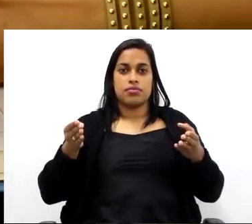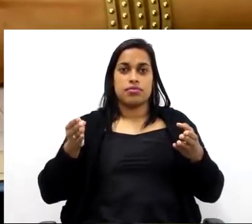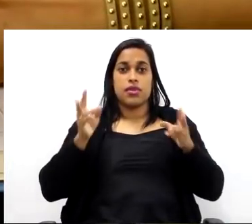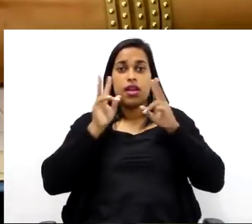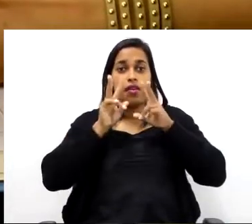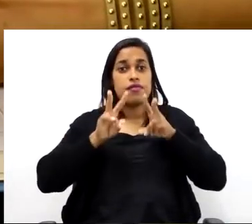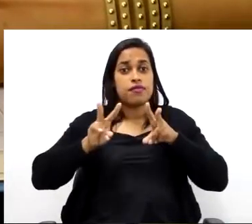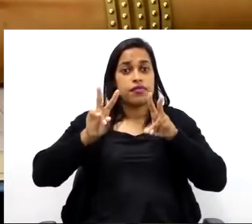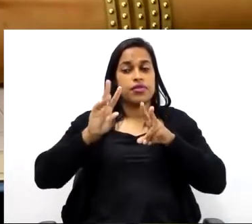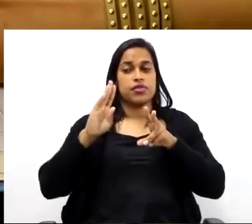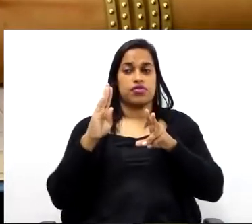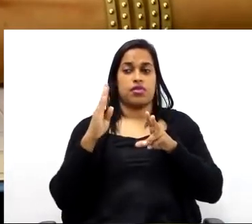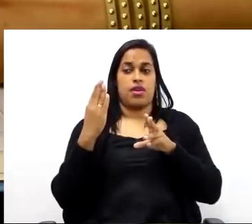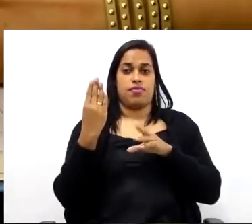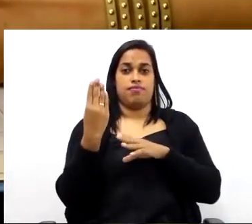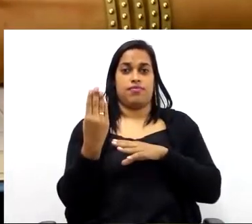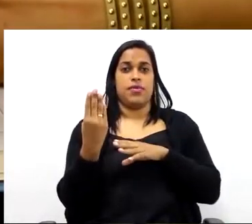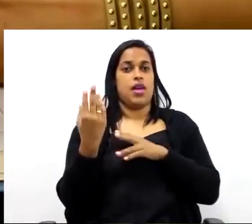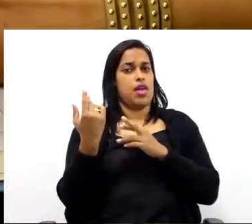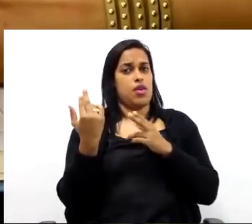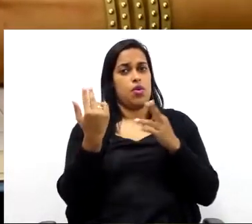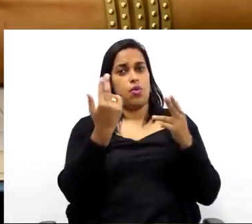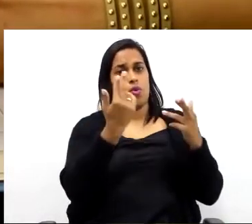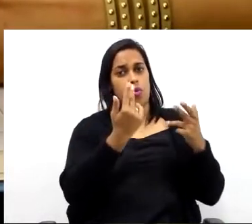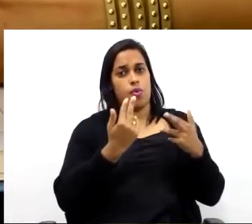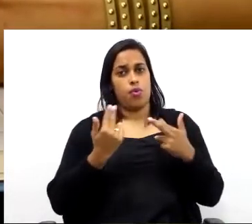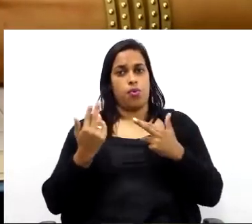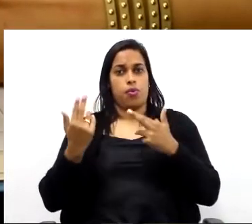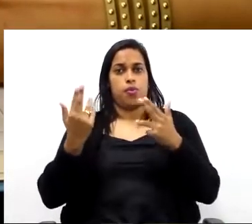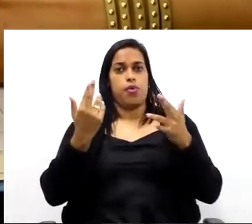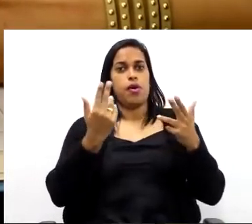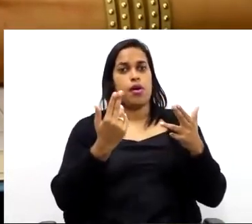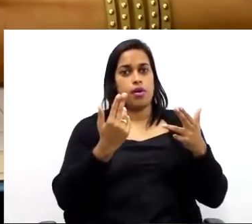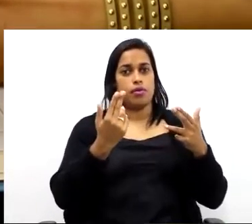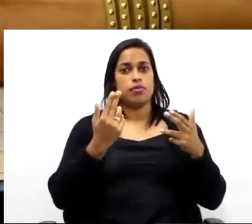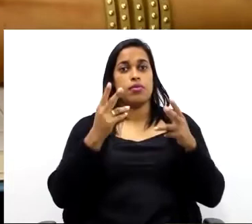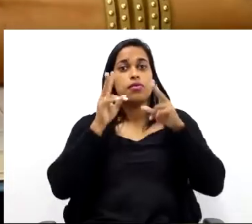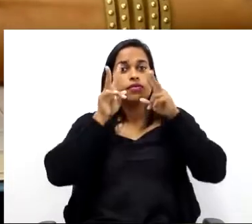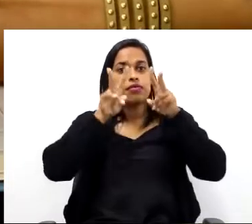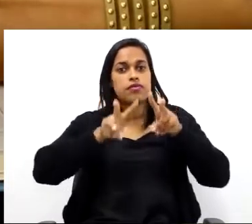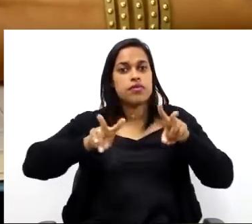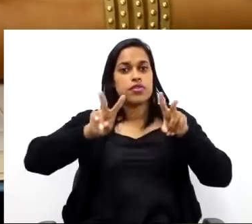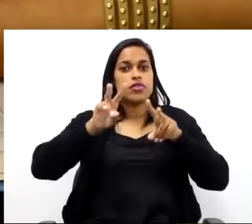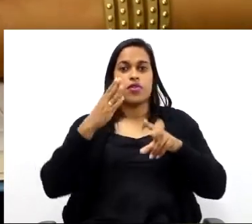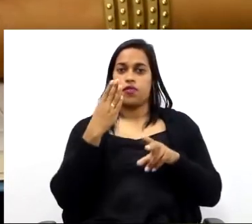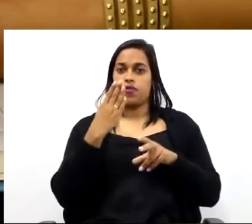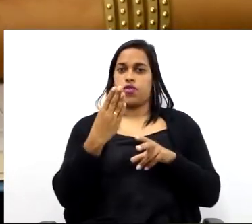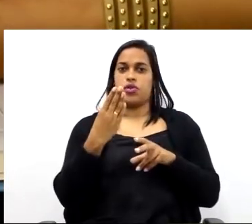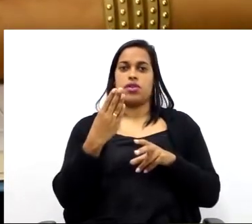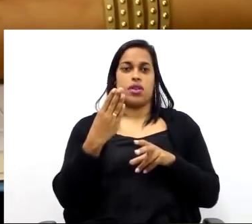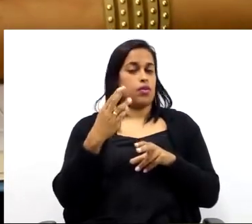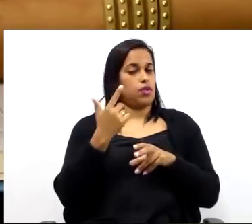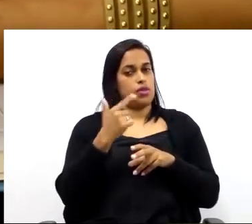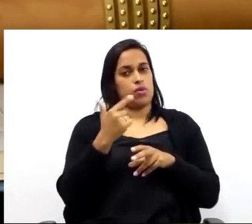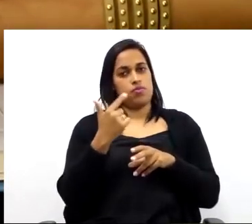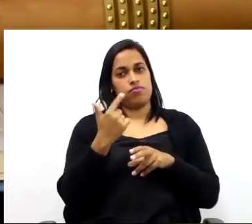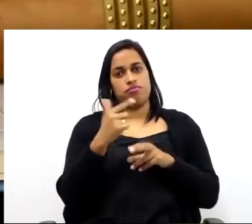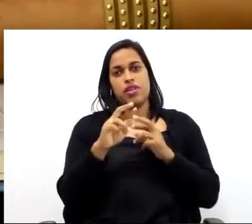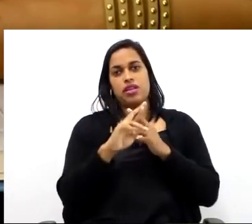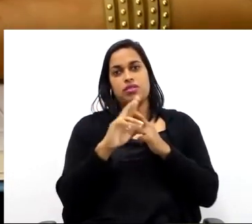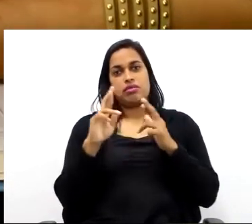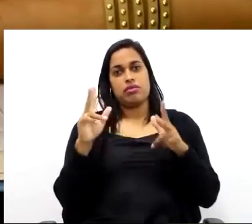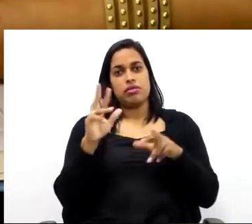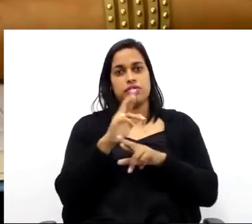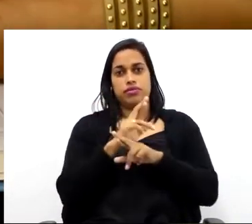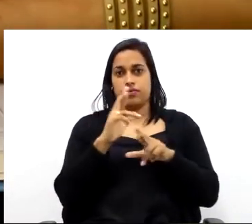A vista lateral, ela vai ser completamente igual à vista frontal. Não vai ter diferença.